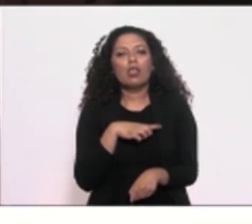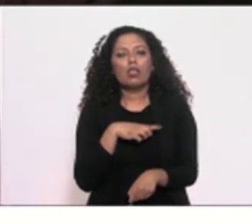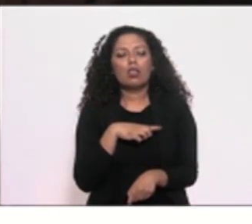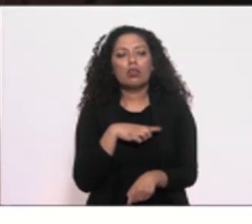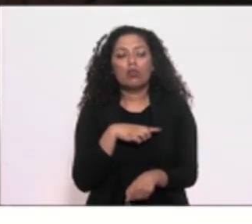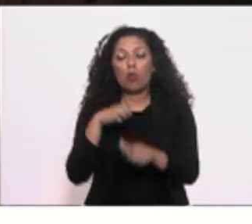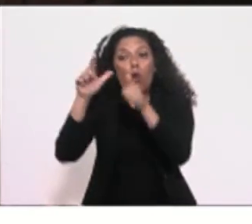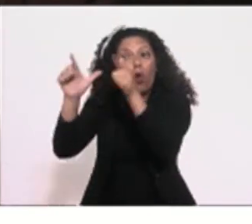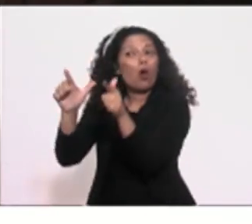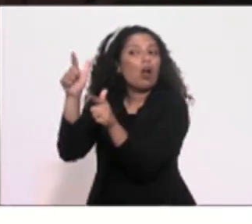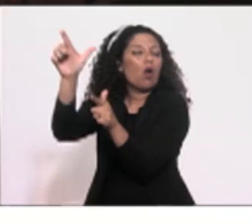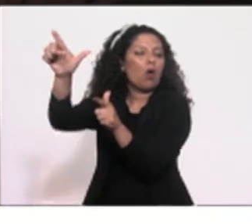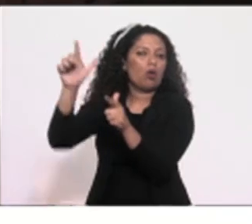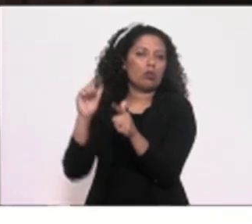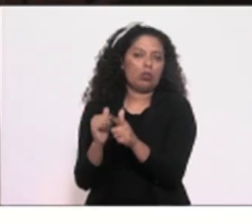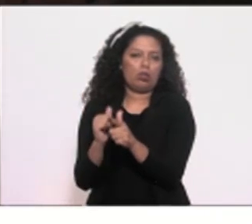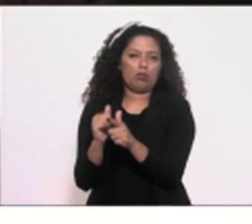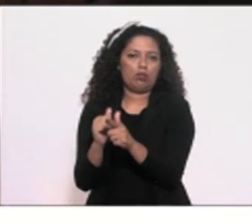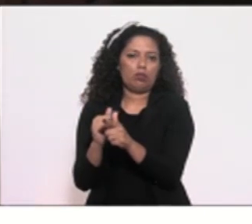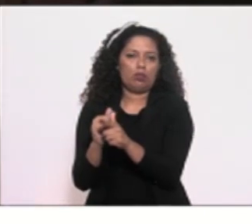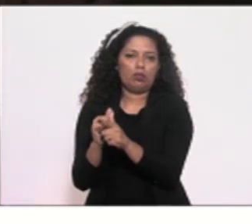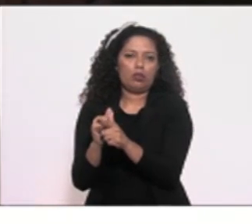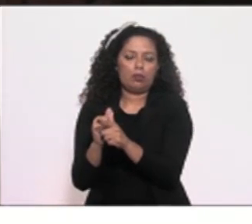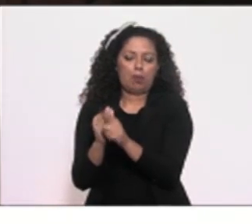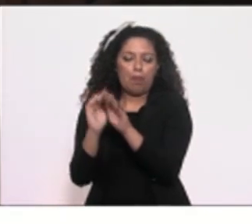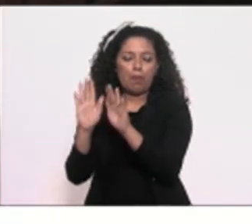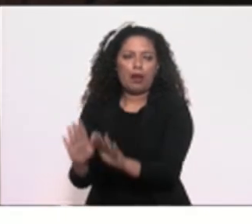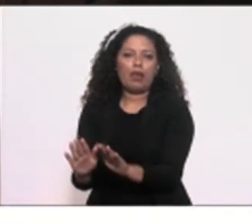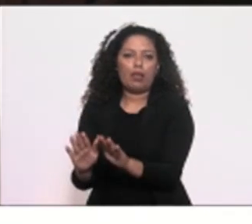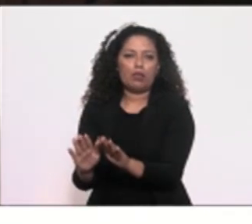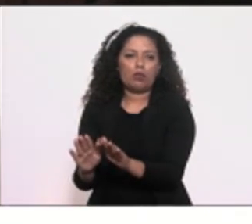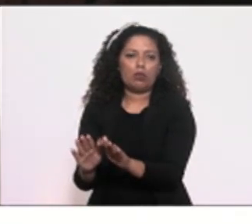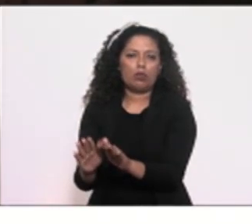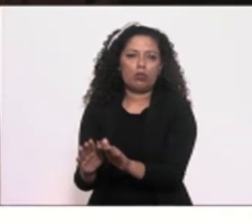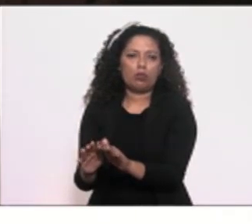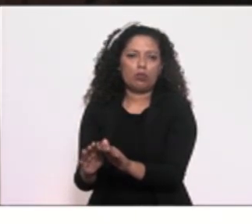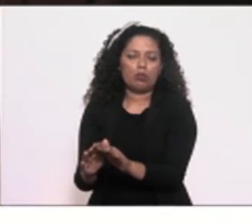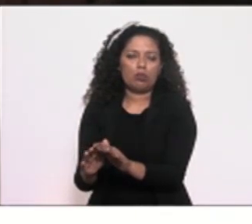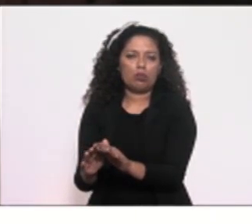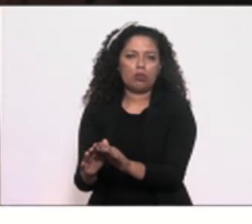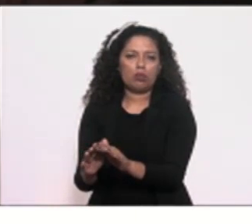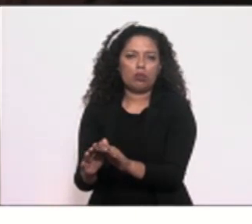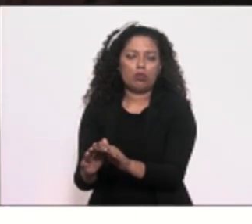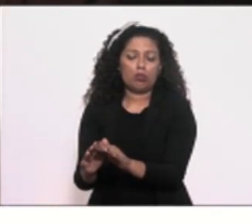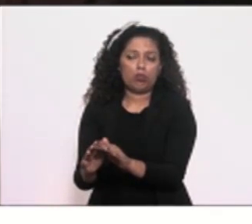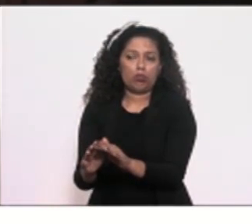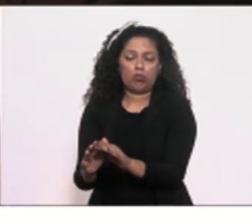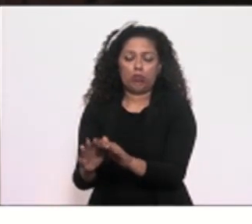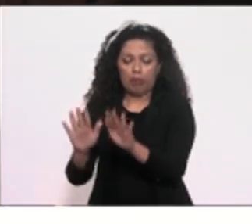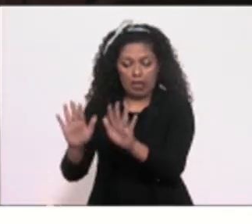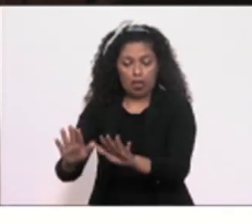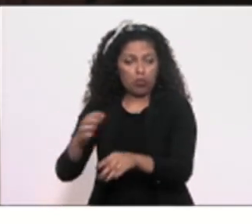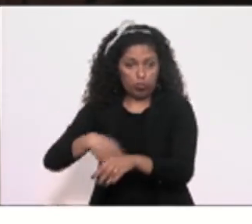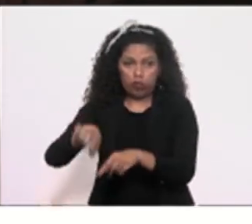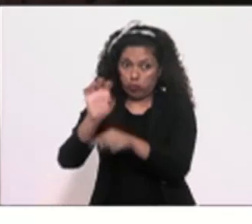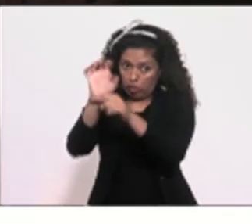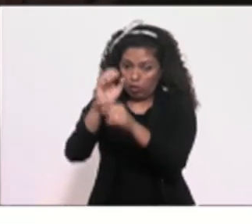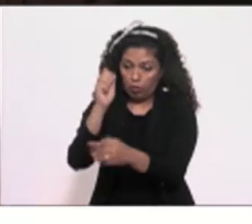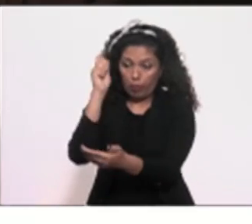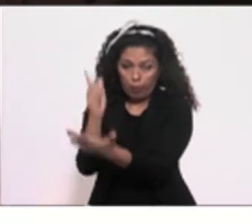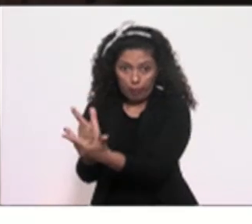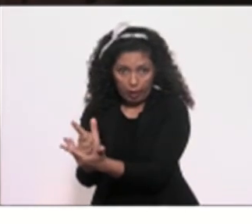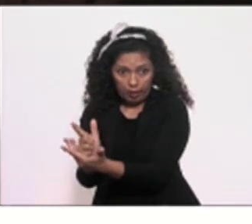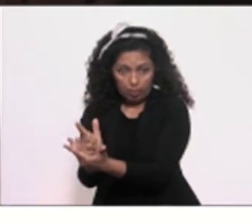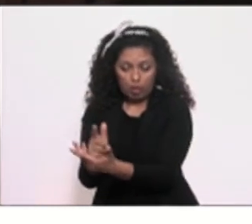local, ainda enterrado, com o Estado pagando por isso, o